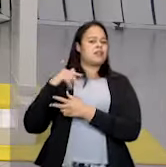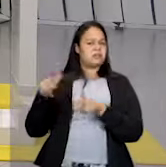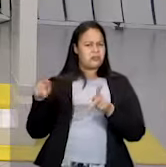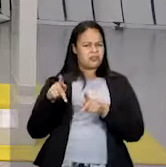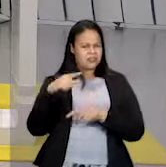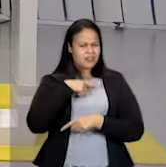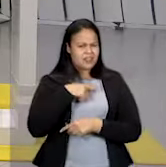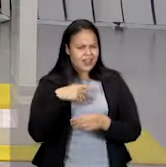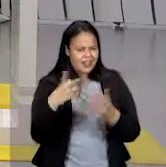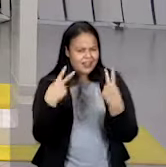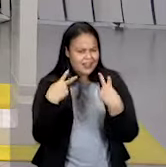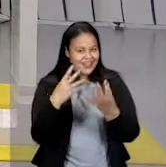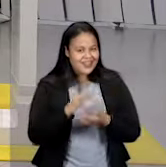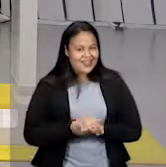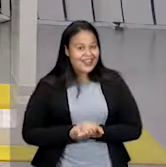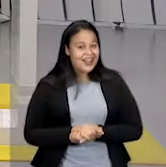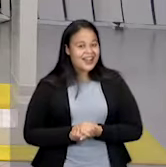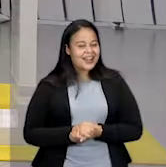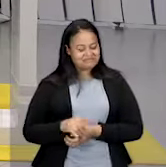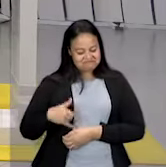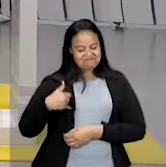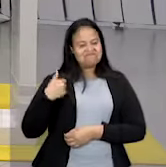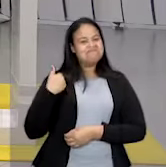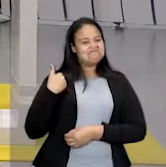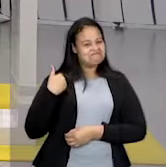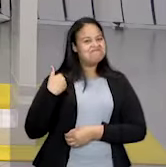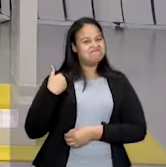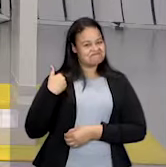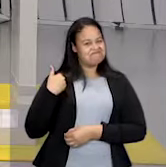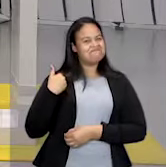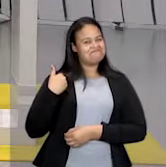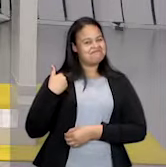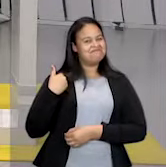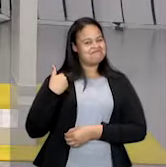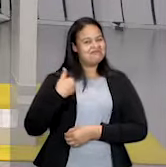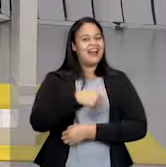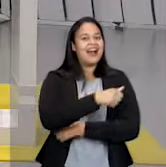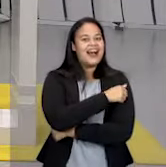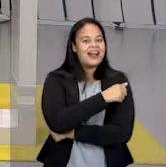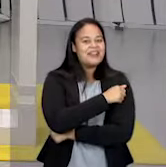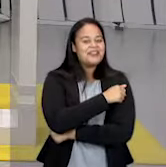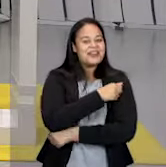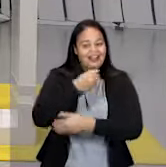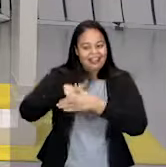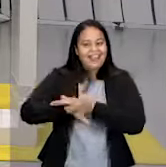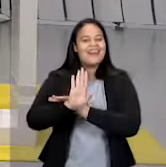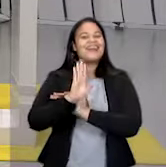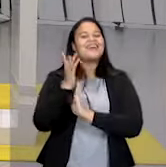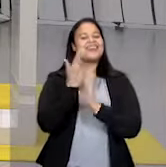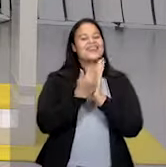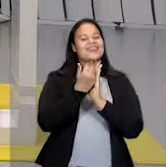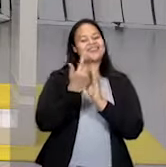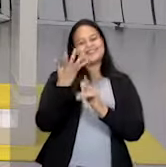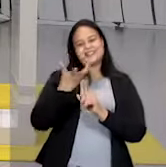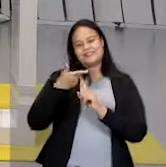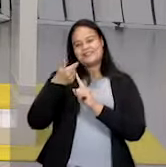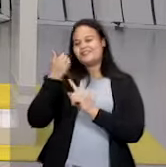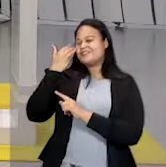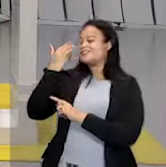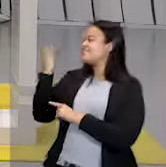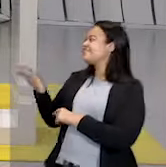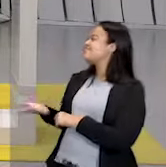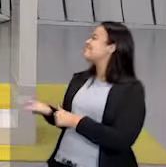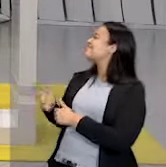meu aí me olhando? Olha que orgulho, hein, professor? A aluna guardou o trabalhinho de arte. Então,